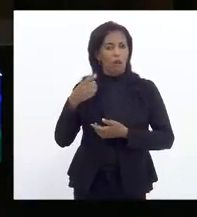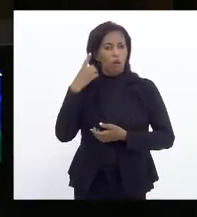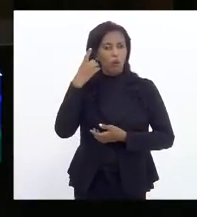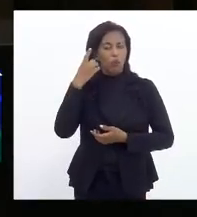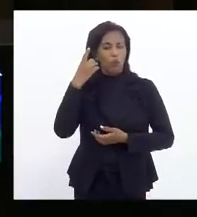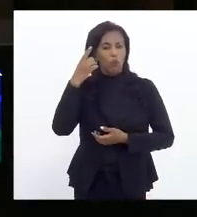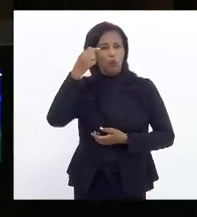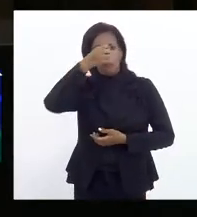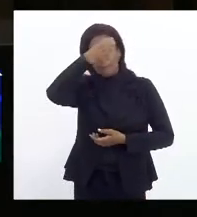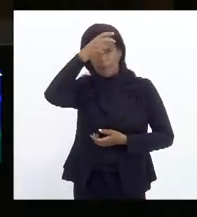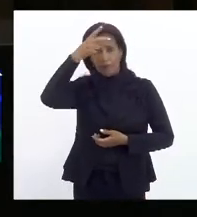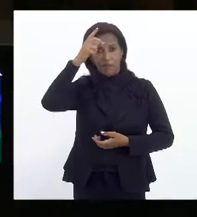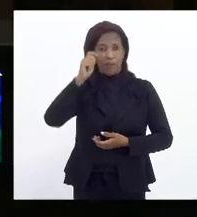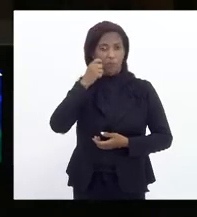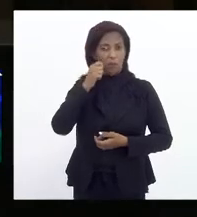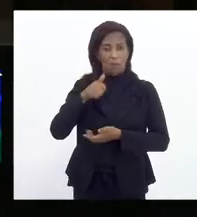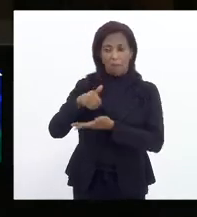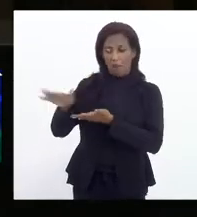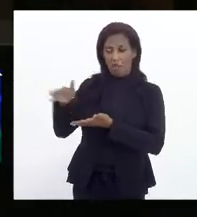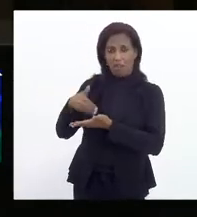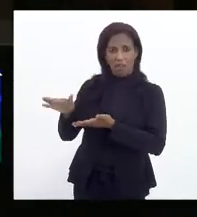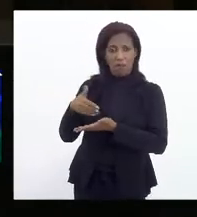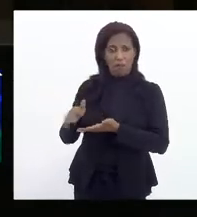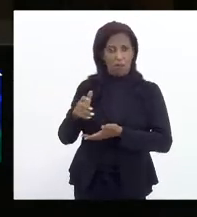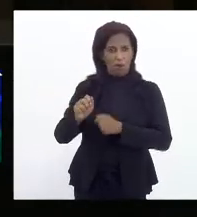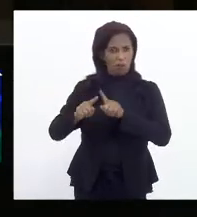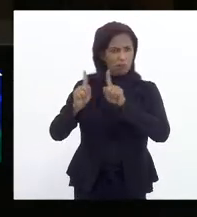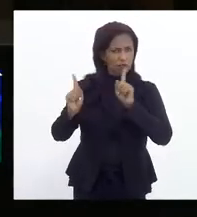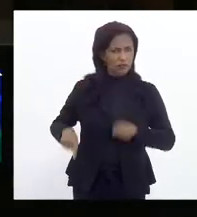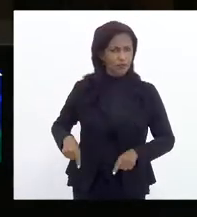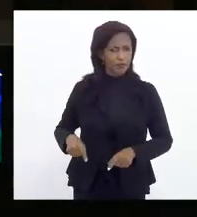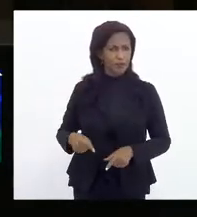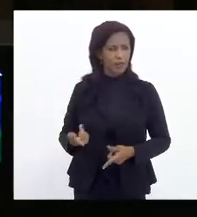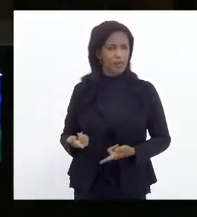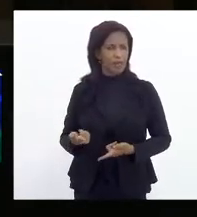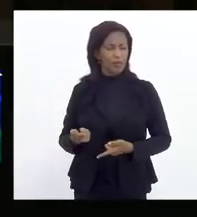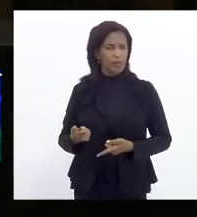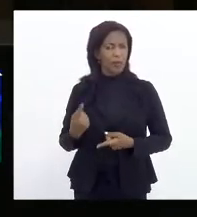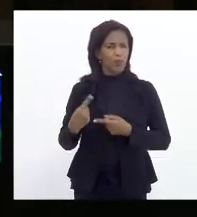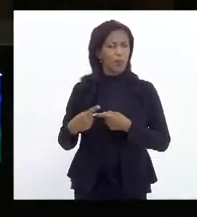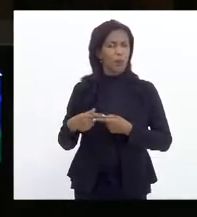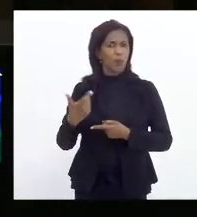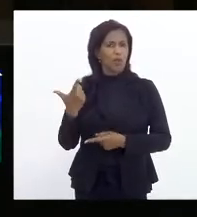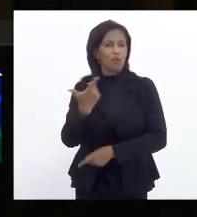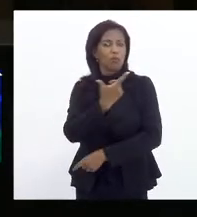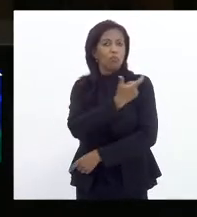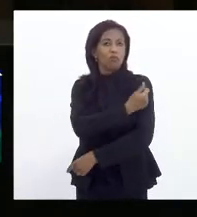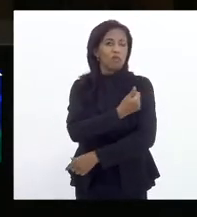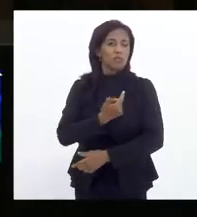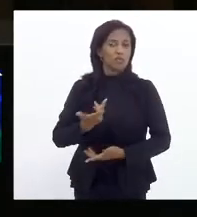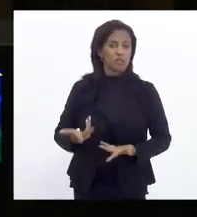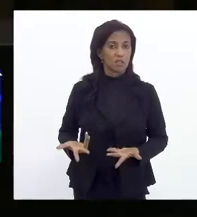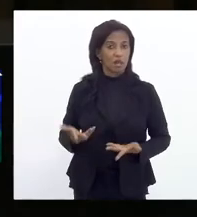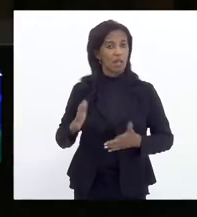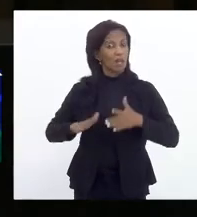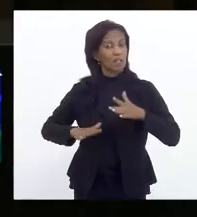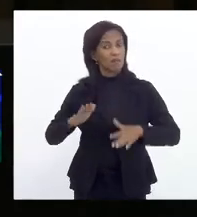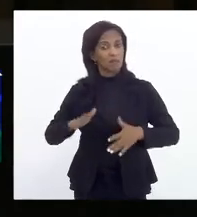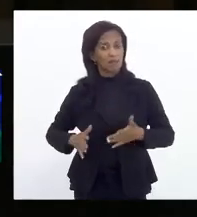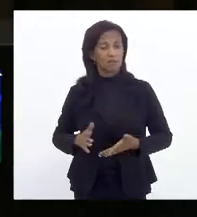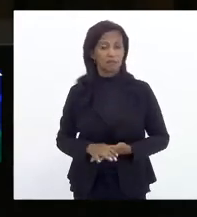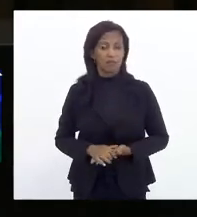Paes de demitir funcionários públicos municipais por não estarem vacinados ainda,